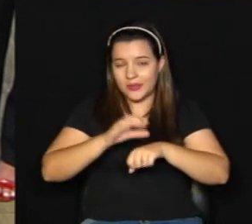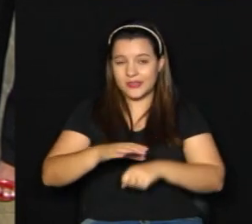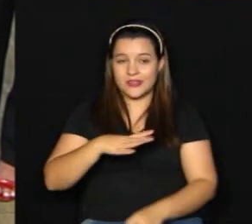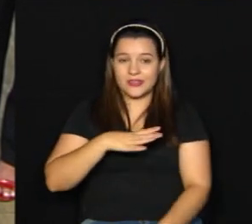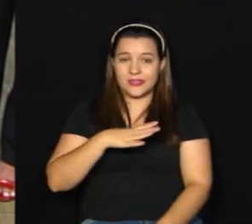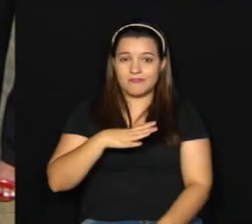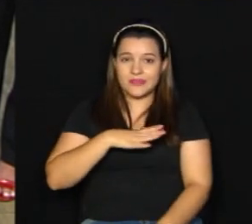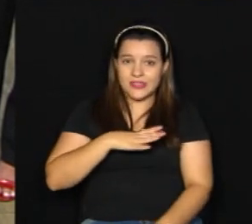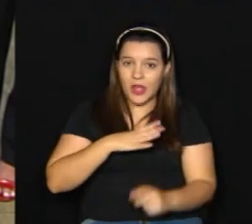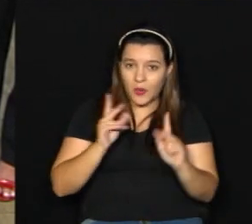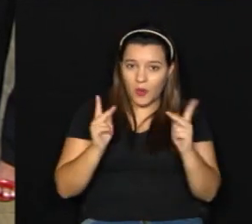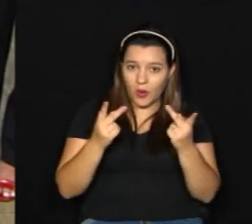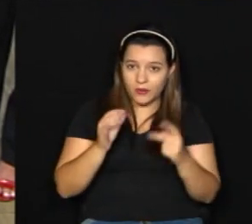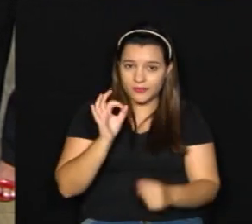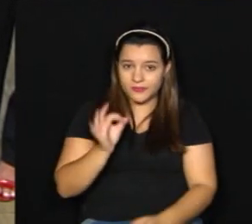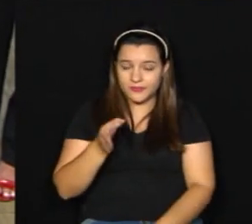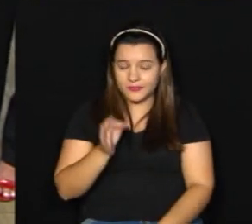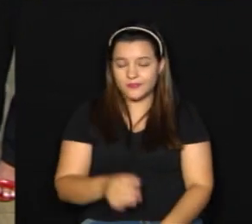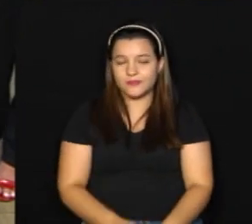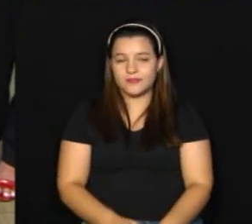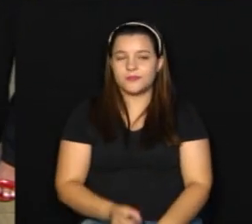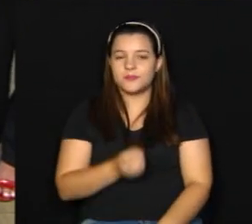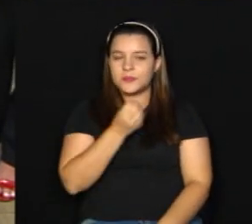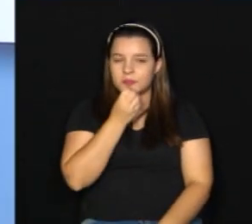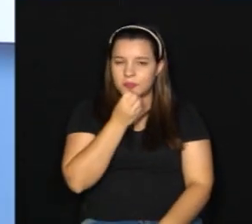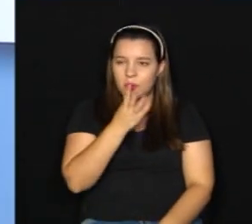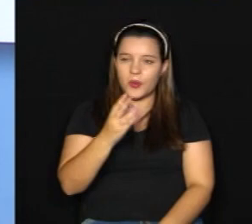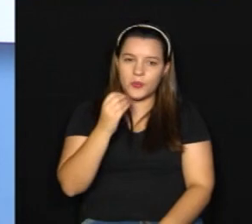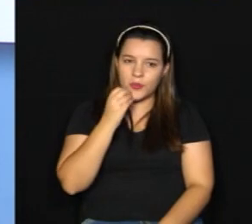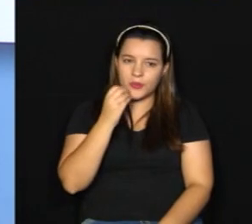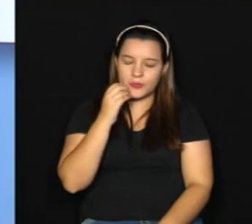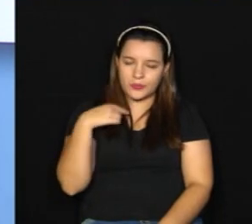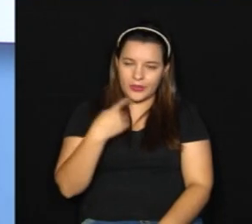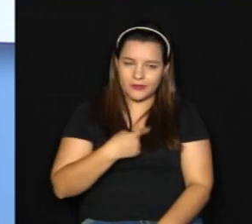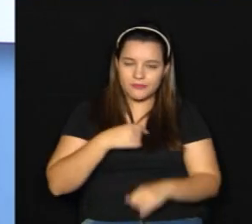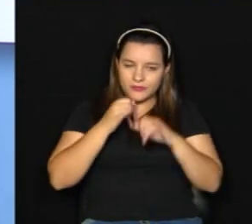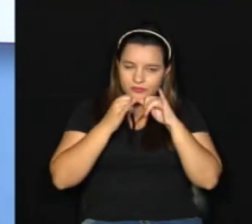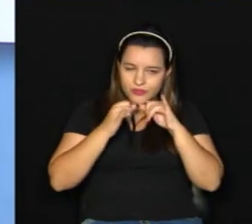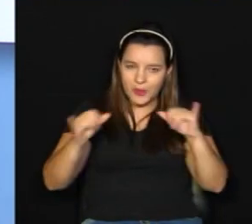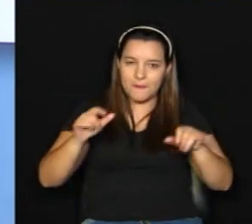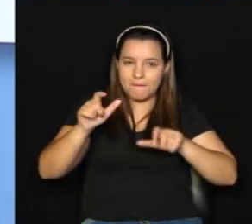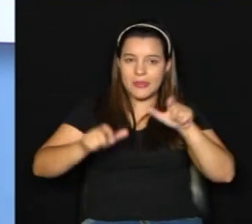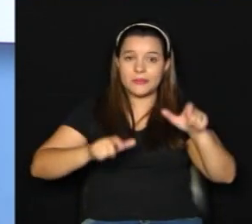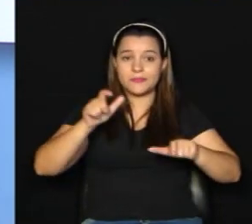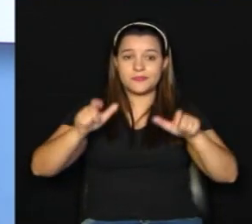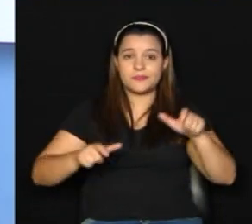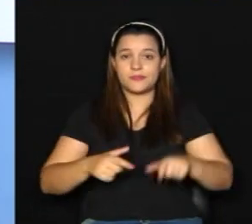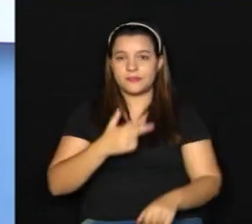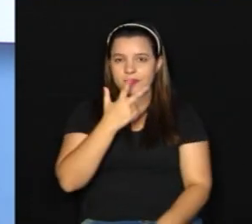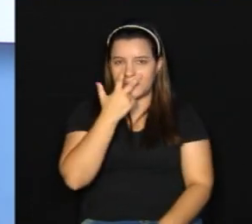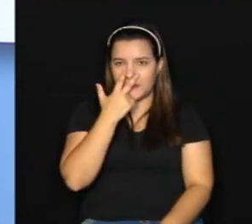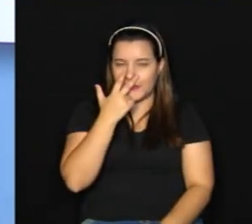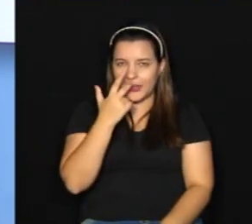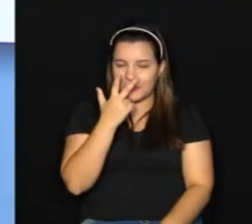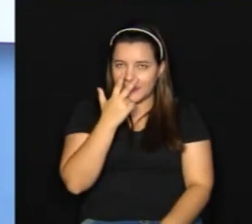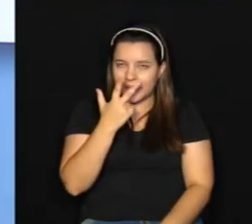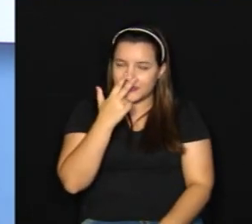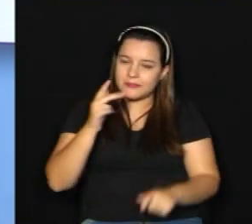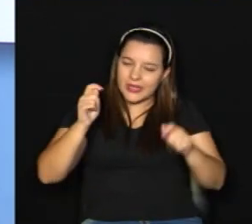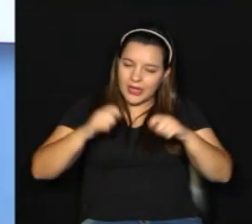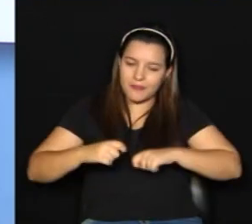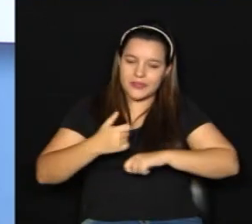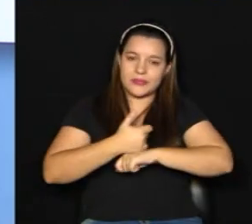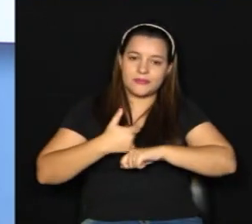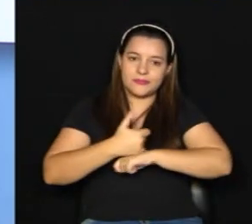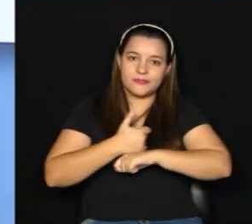cidade de Hortolândia. Isso, é uma boa oportunidade. A gente sempre vem falando aqui da importância das pessoas ir atrás da capacitação